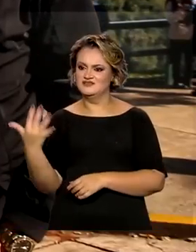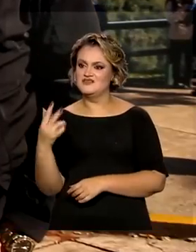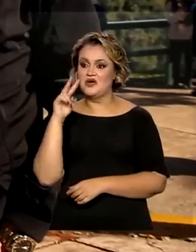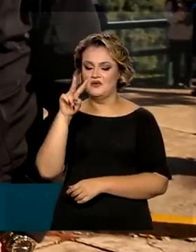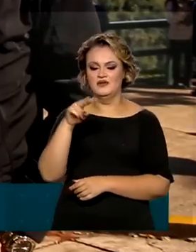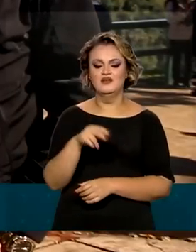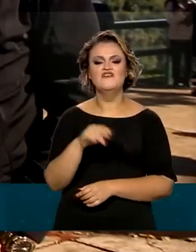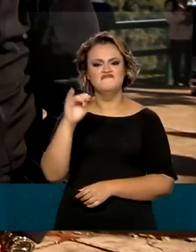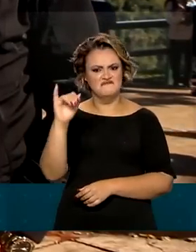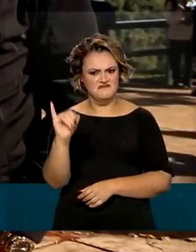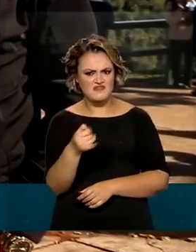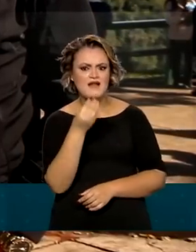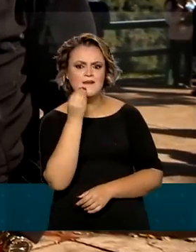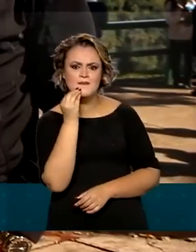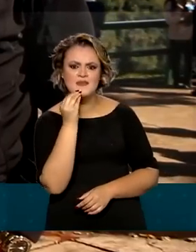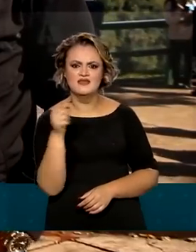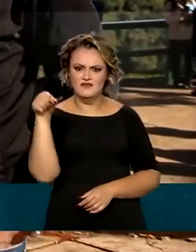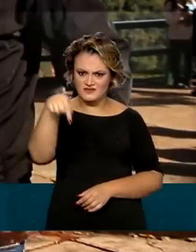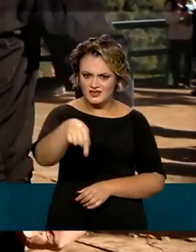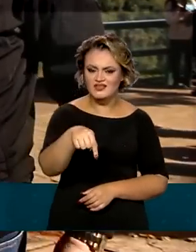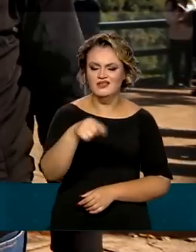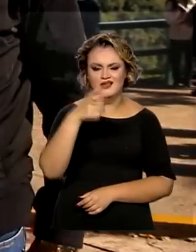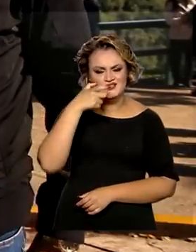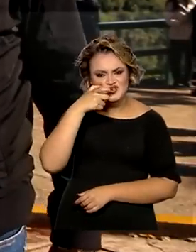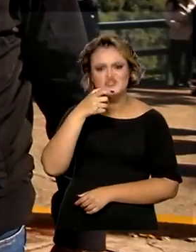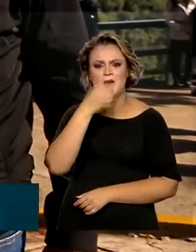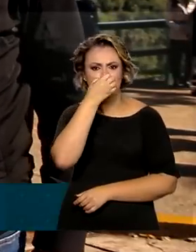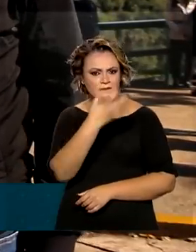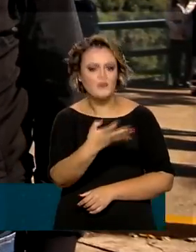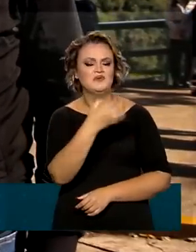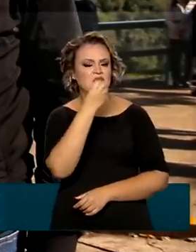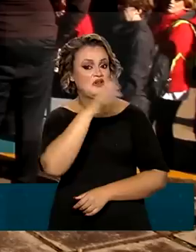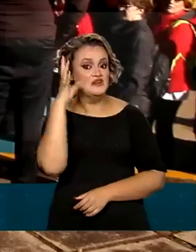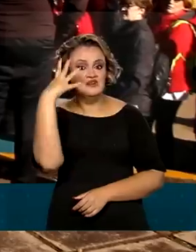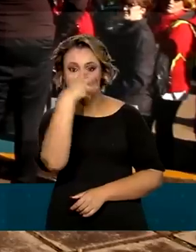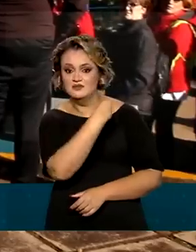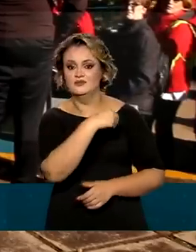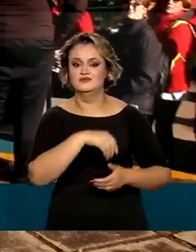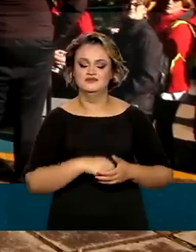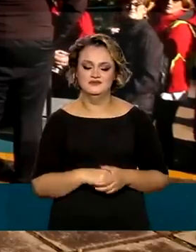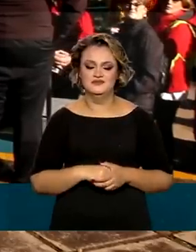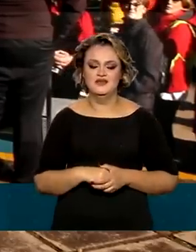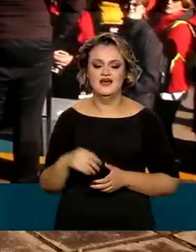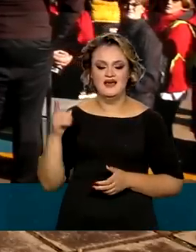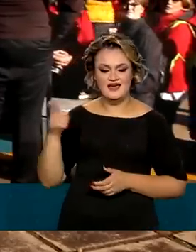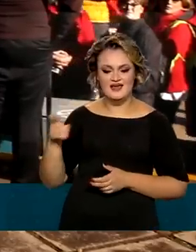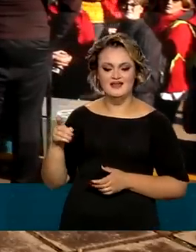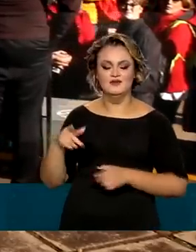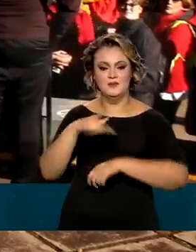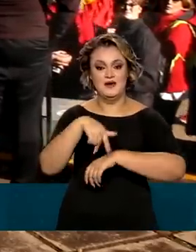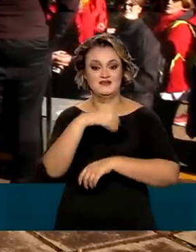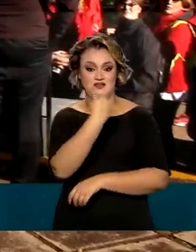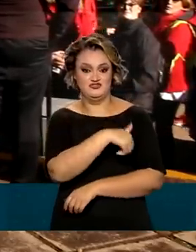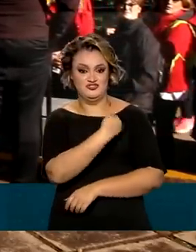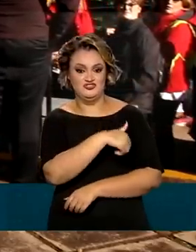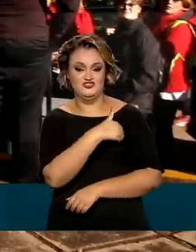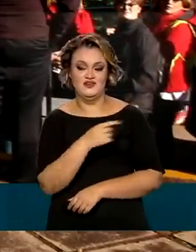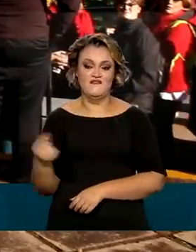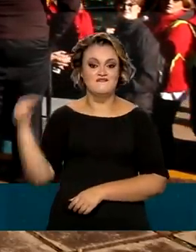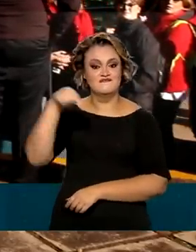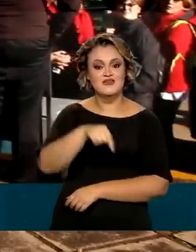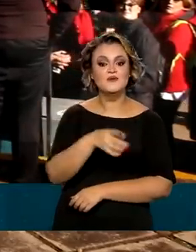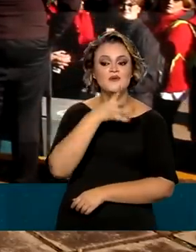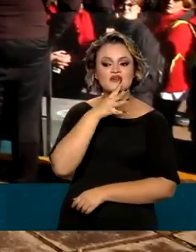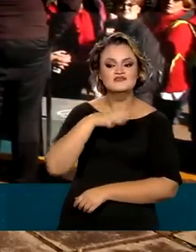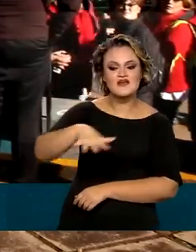você e sua família, todo mundo, vale muito a pena porque é muito lindo. Francisco, turista argentino, veio conhecer